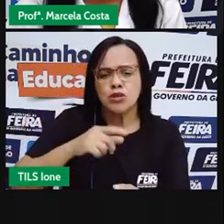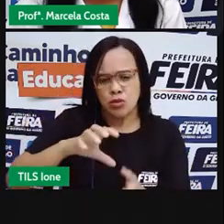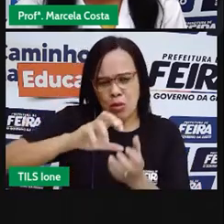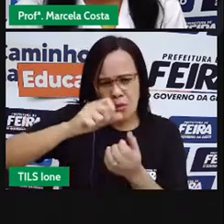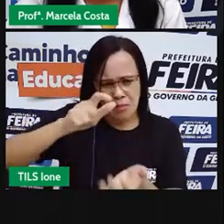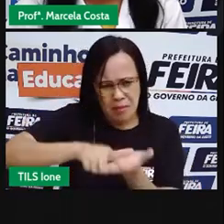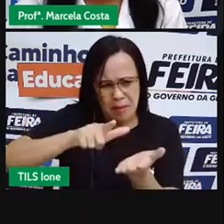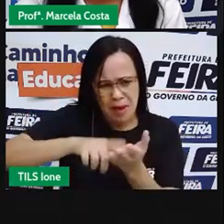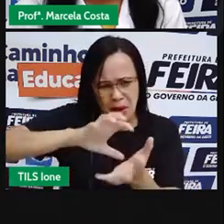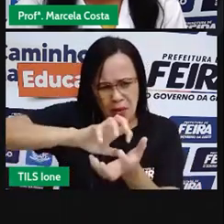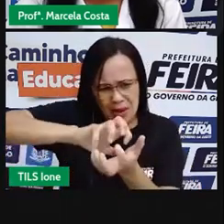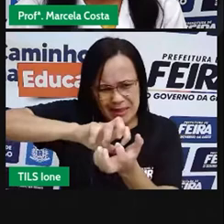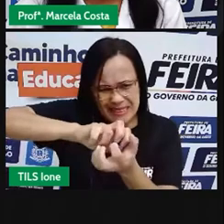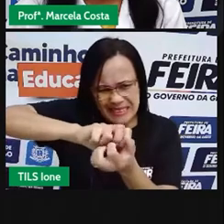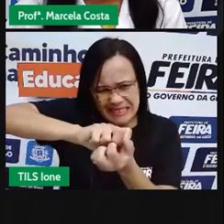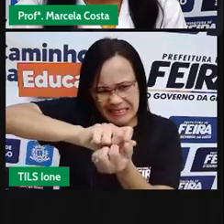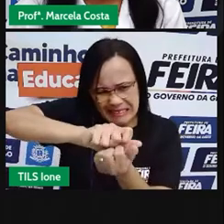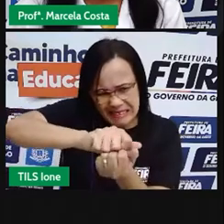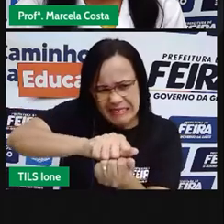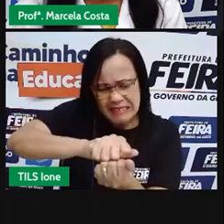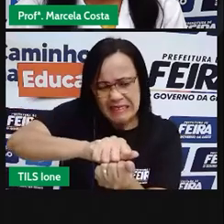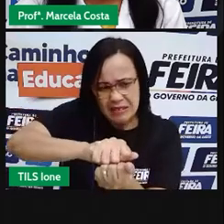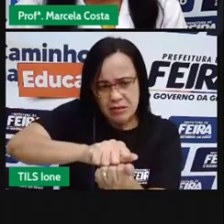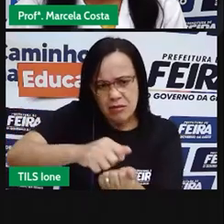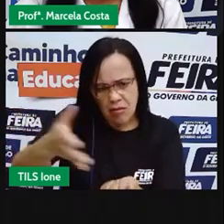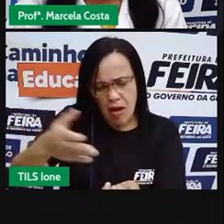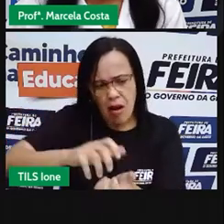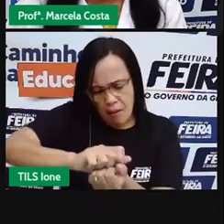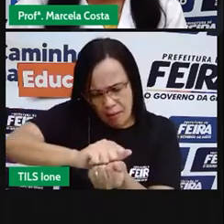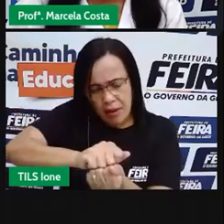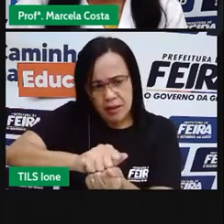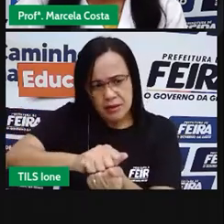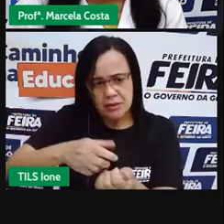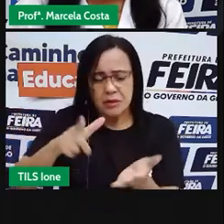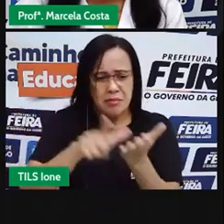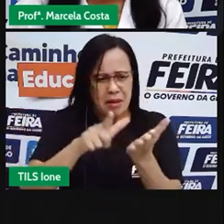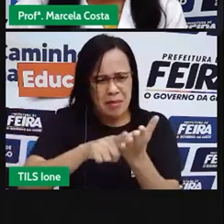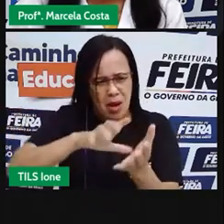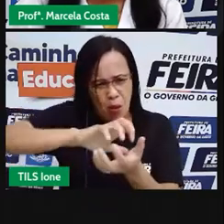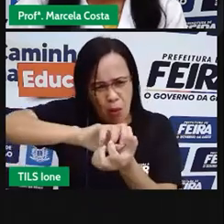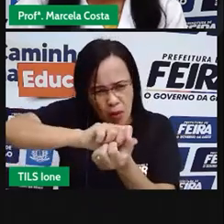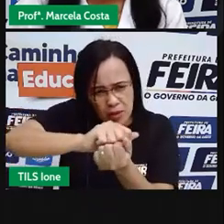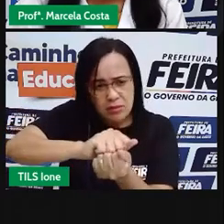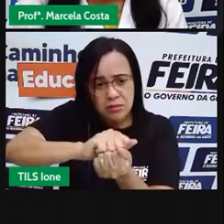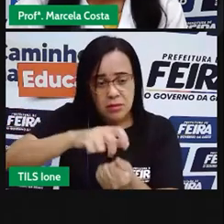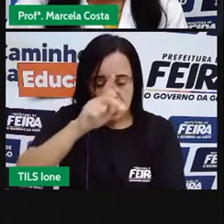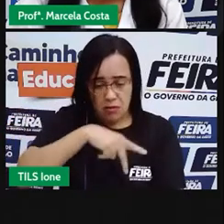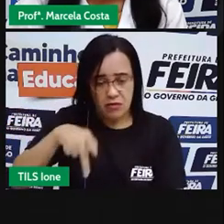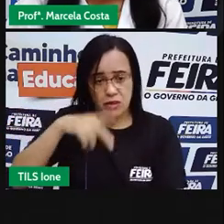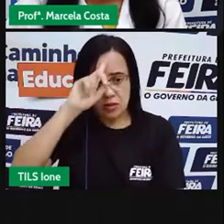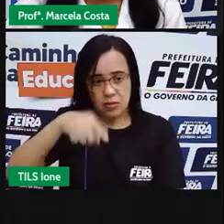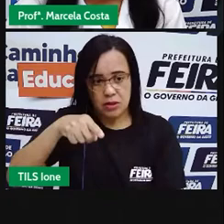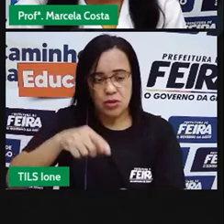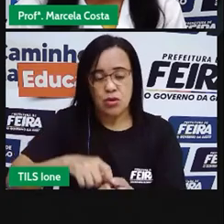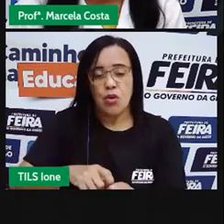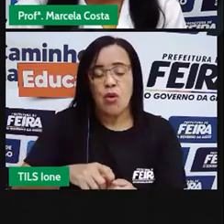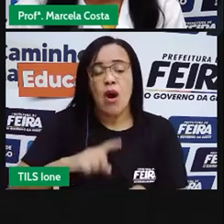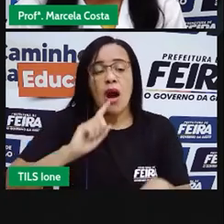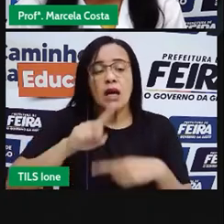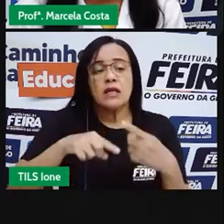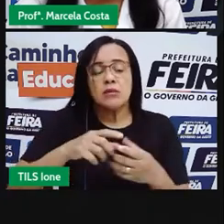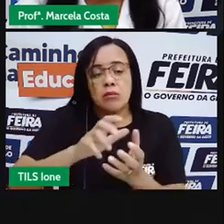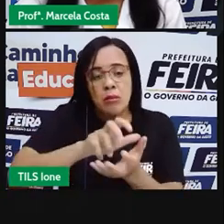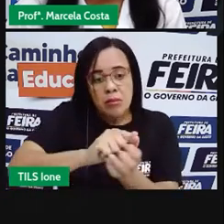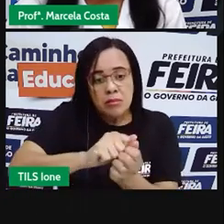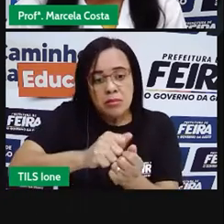Lucas, amasse esse papel, disse a professora. Agora, abra a bolinha e tente